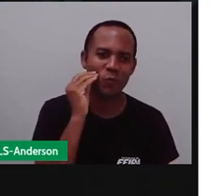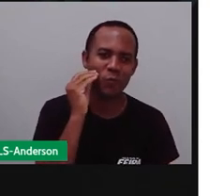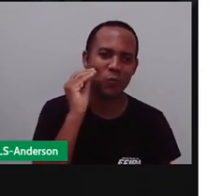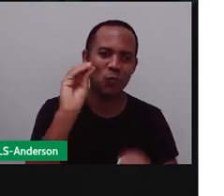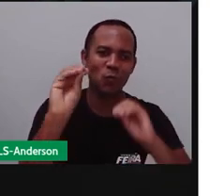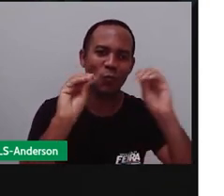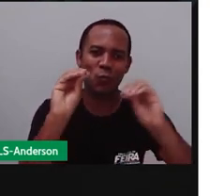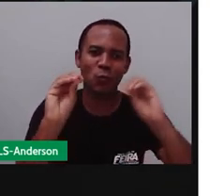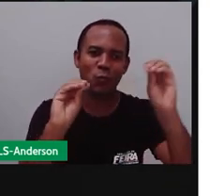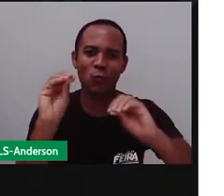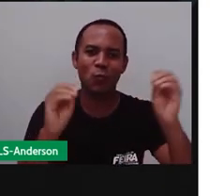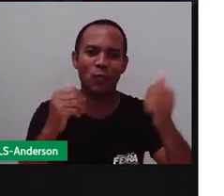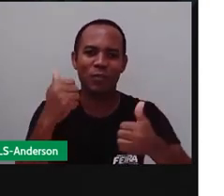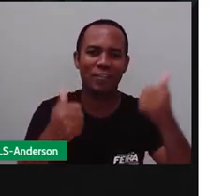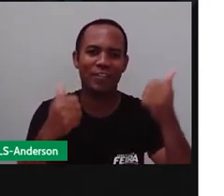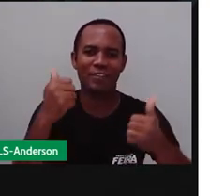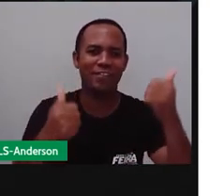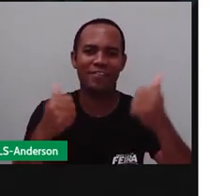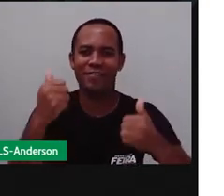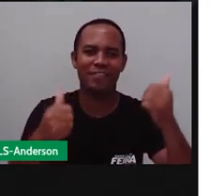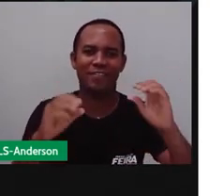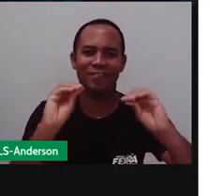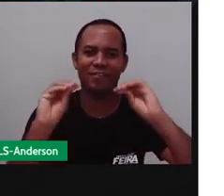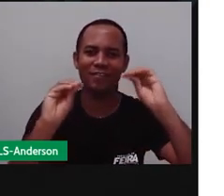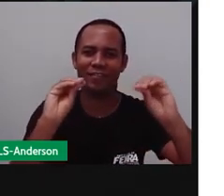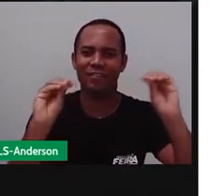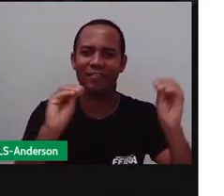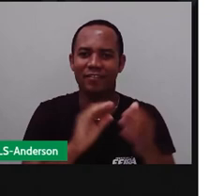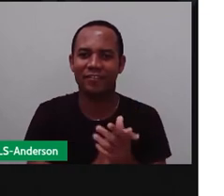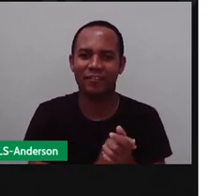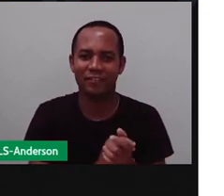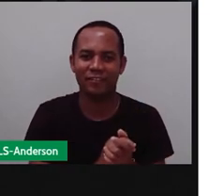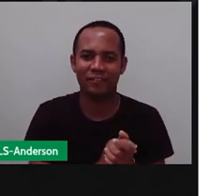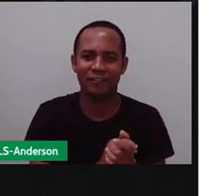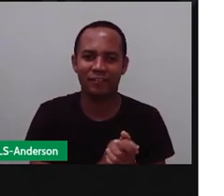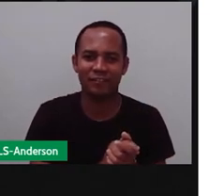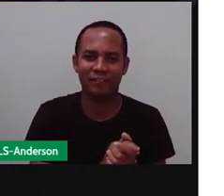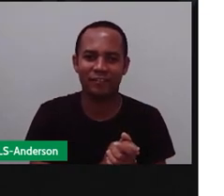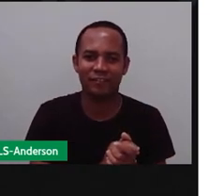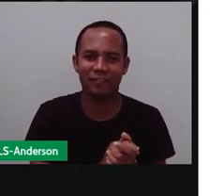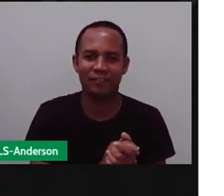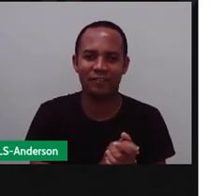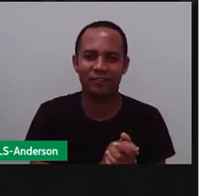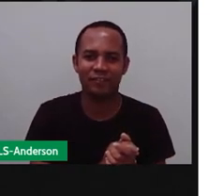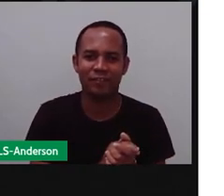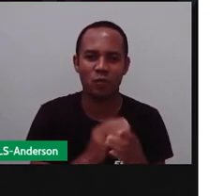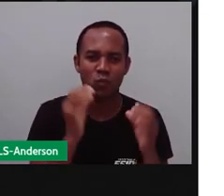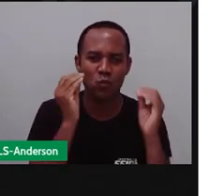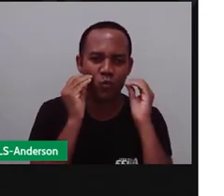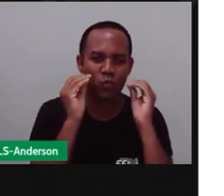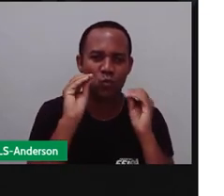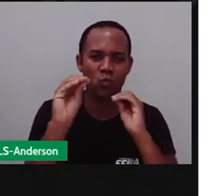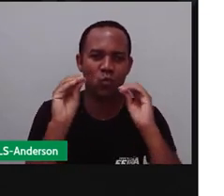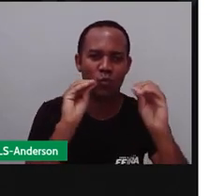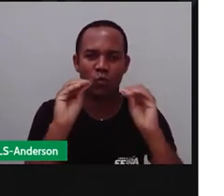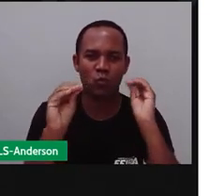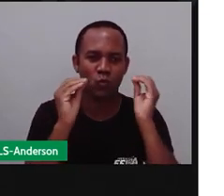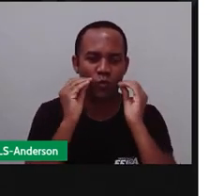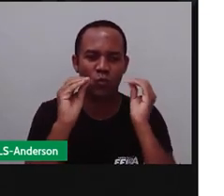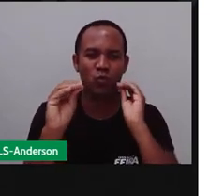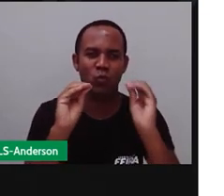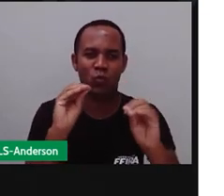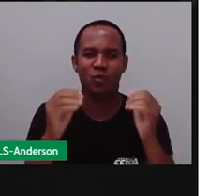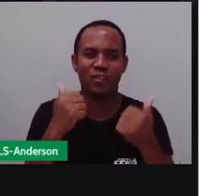pra escola Maria Helena Queiroz e pra Vanderson. e Brian Eduardo Amorim Lima disse, oi Maria,